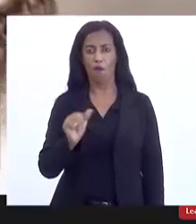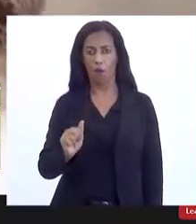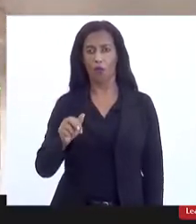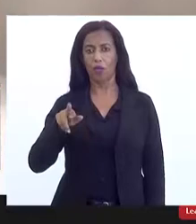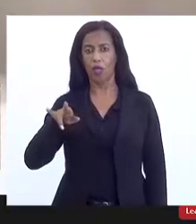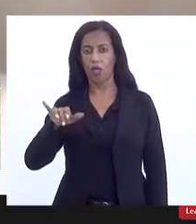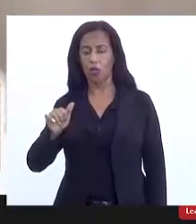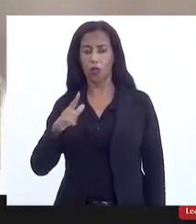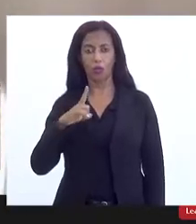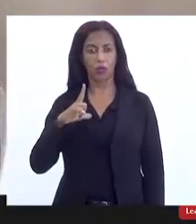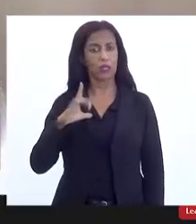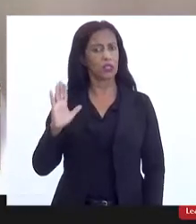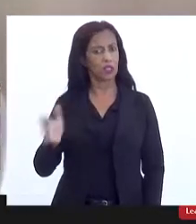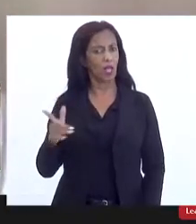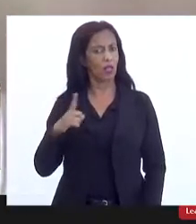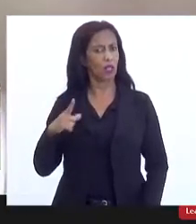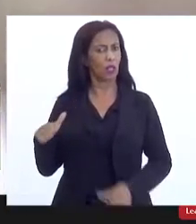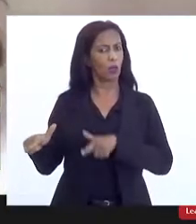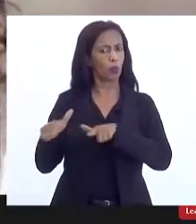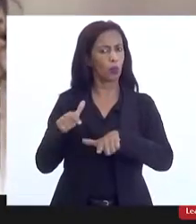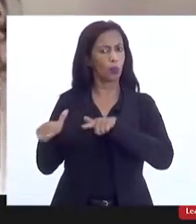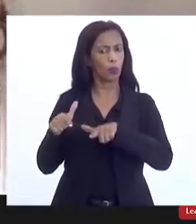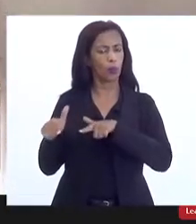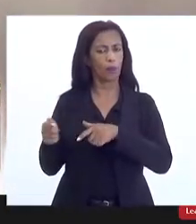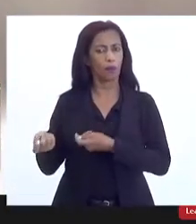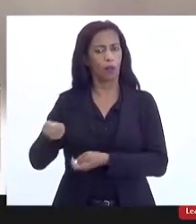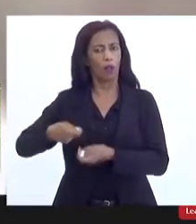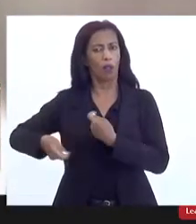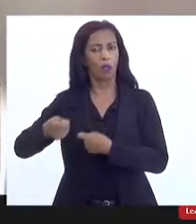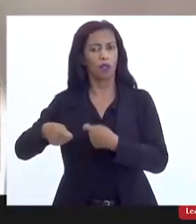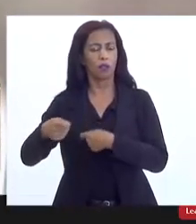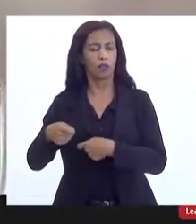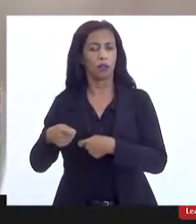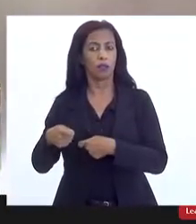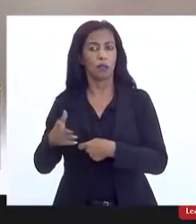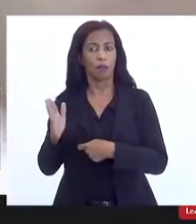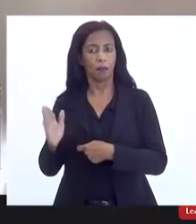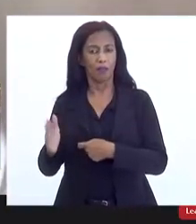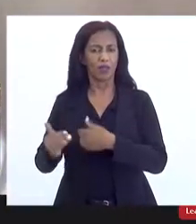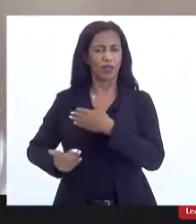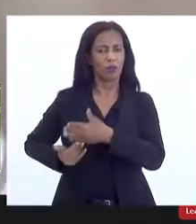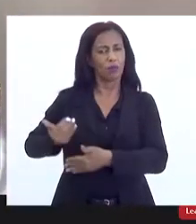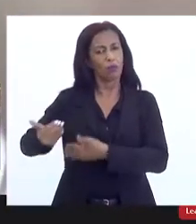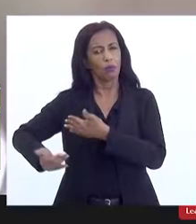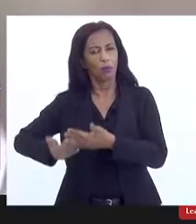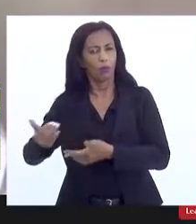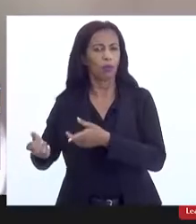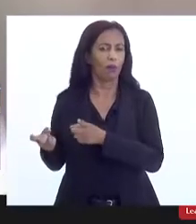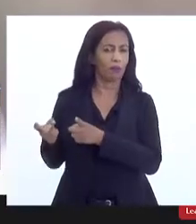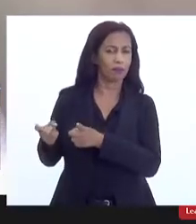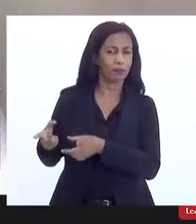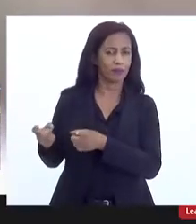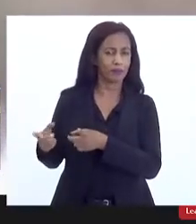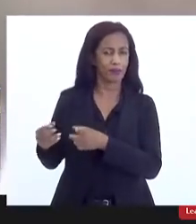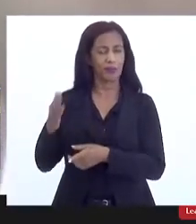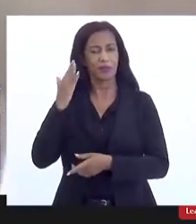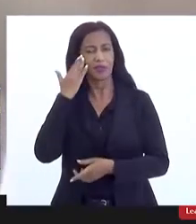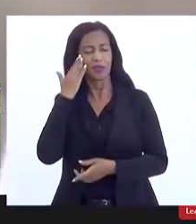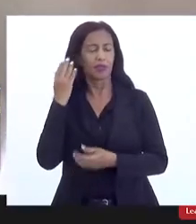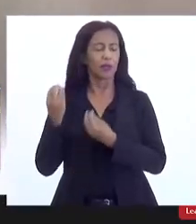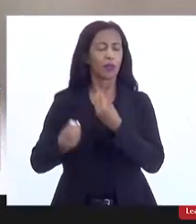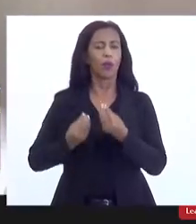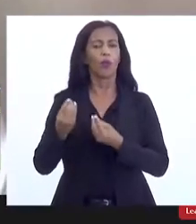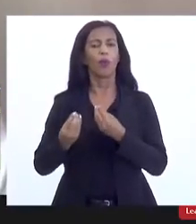um serviço municipalizado, feito pela administração direta, mas está em curso um processo de privatização, entender como